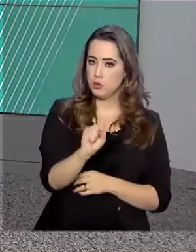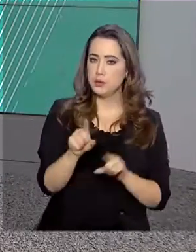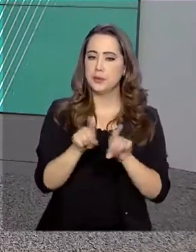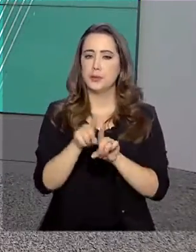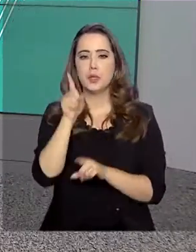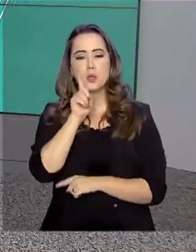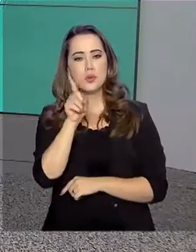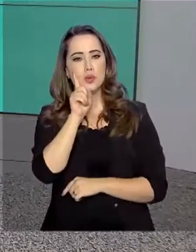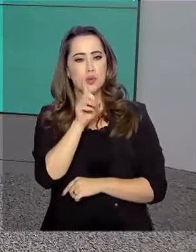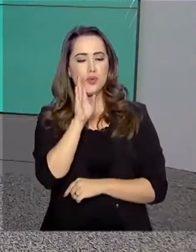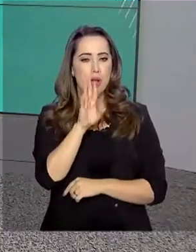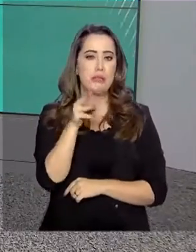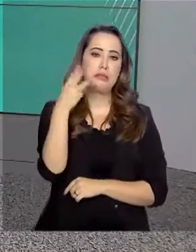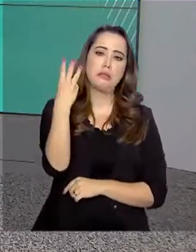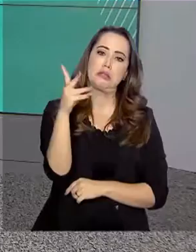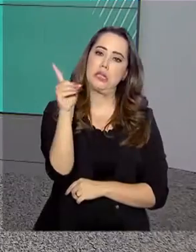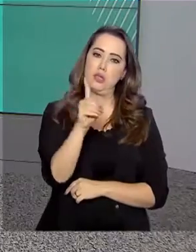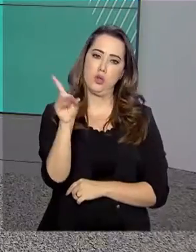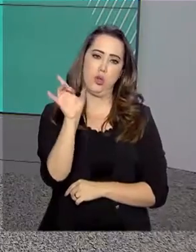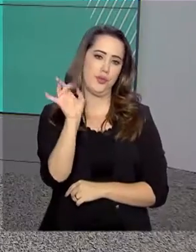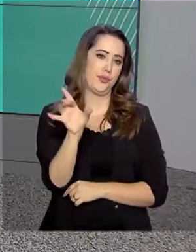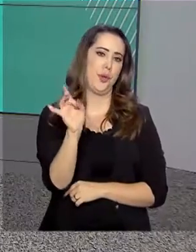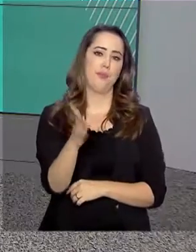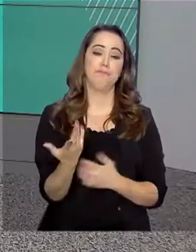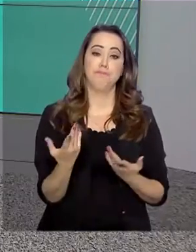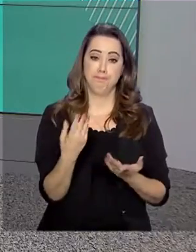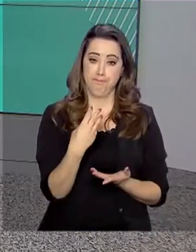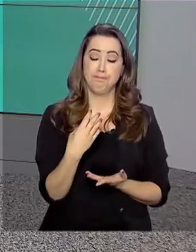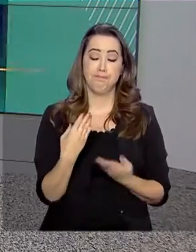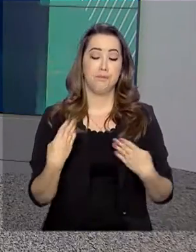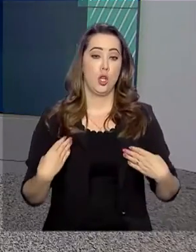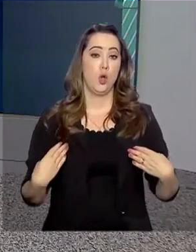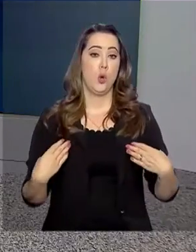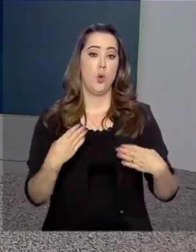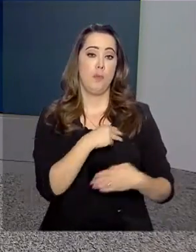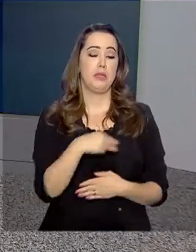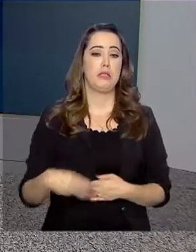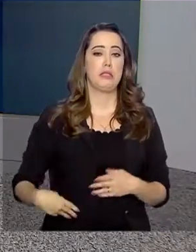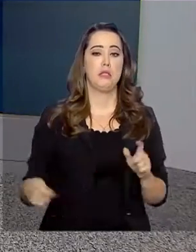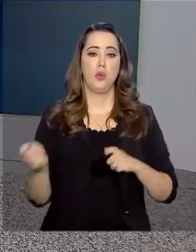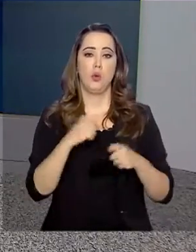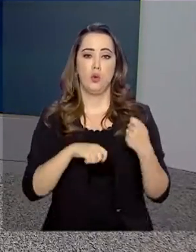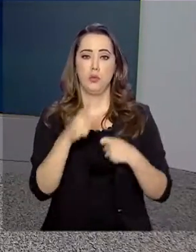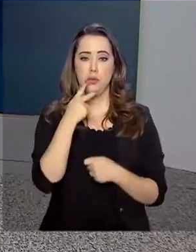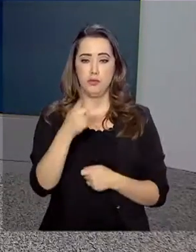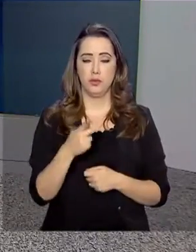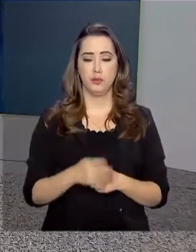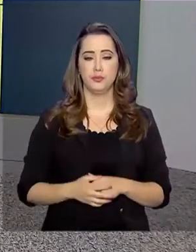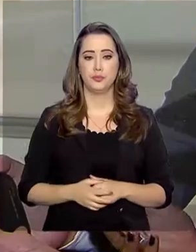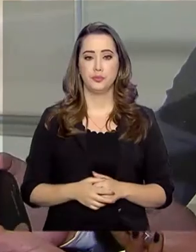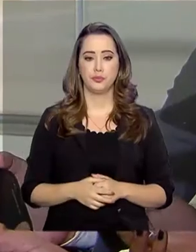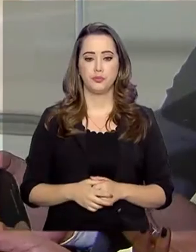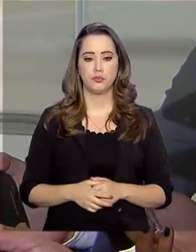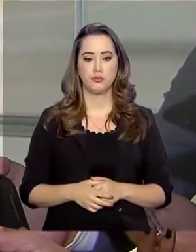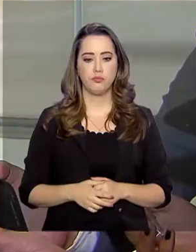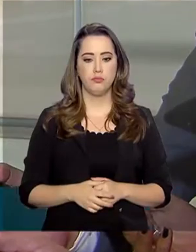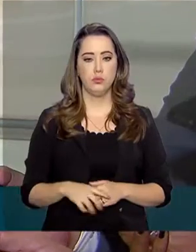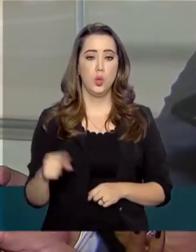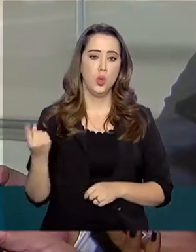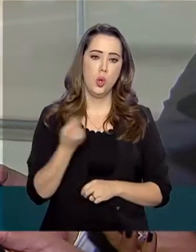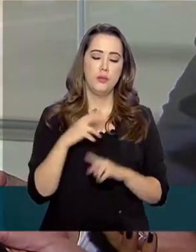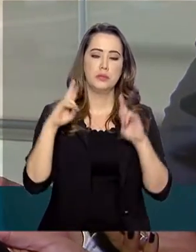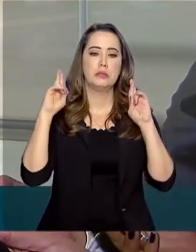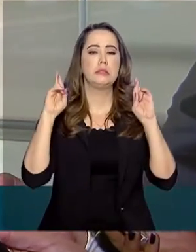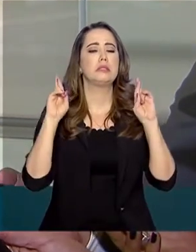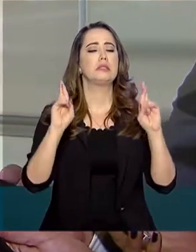Unidos, um pouco mais de 3 dólares. O ministro da Economia, Paulo Guedes, falou sobre a medida. Nós estimamos